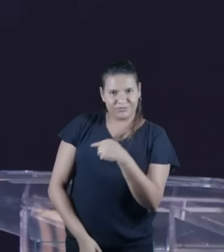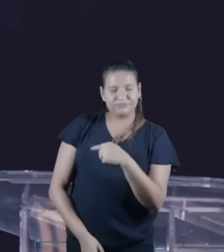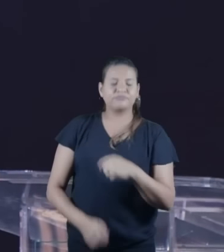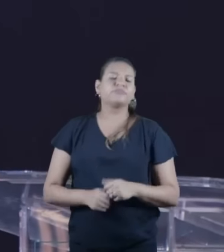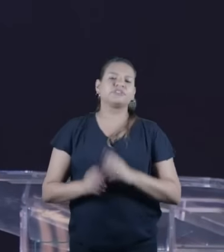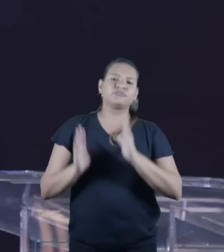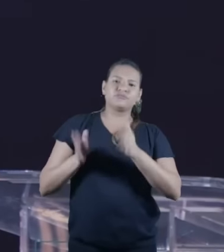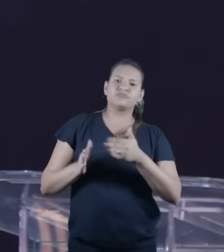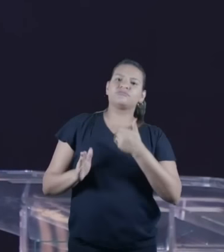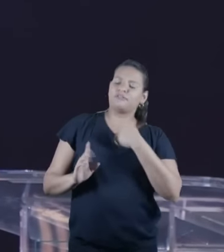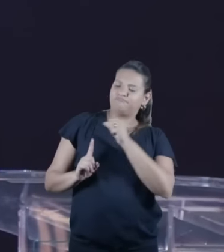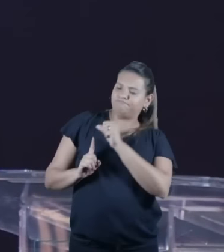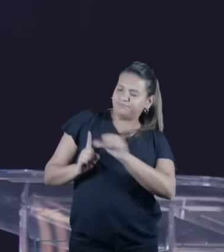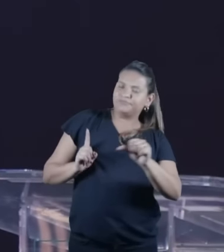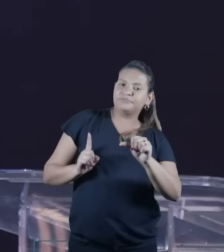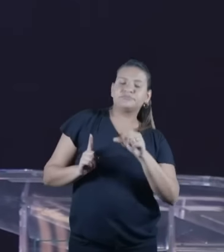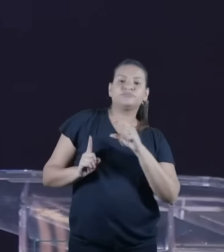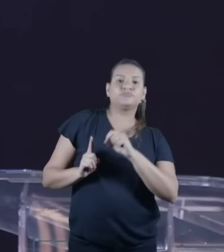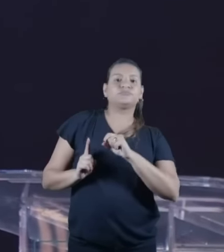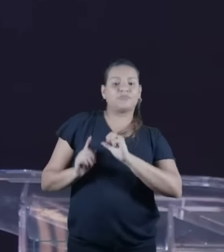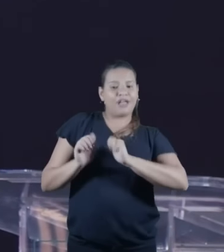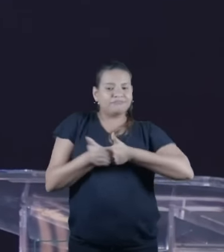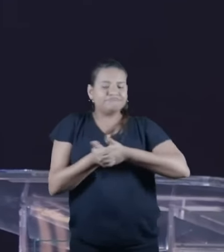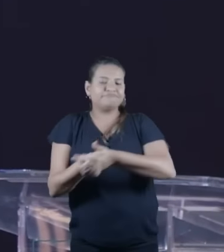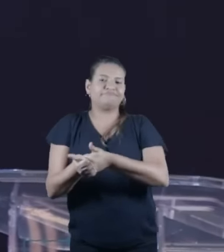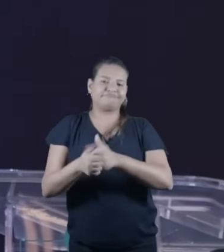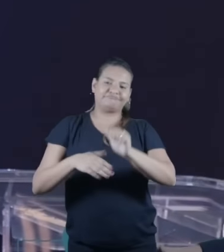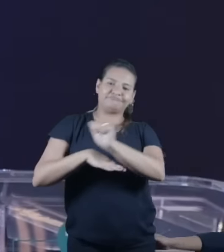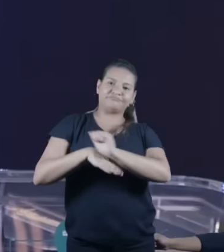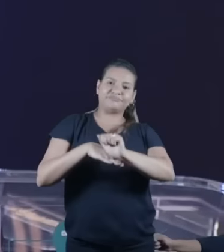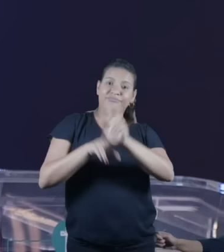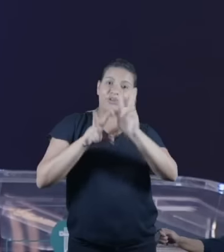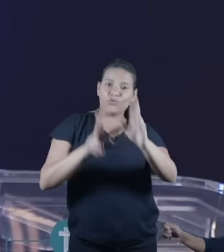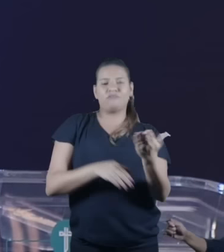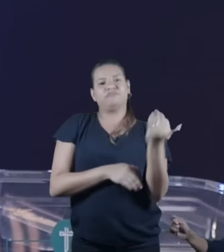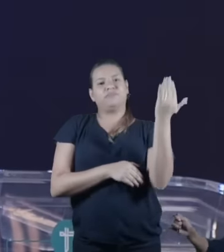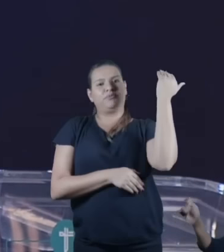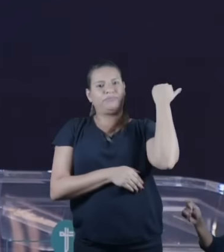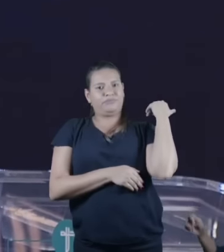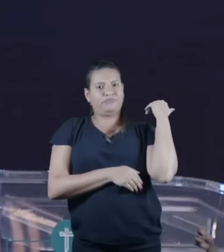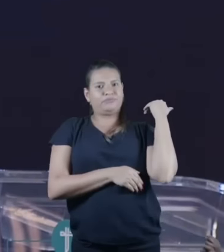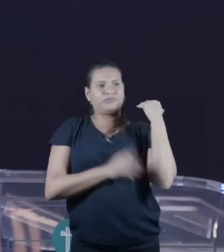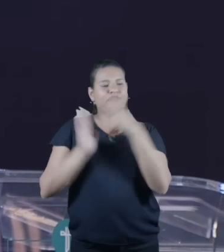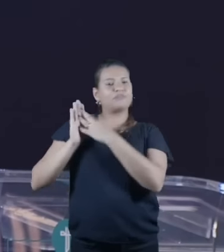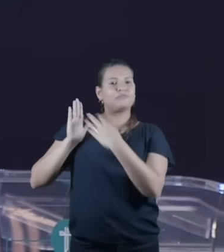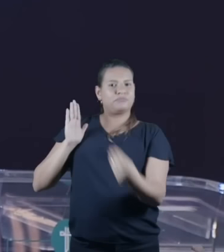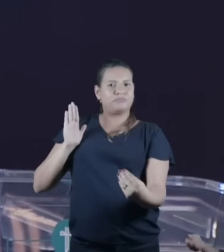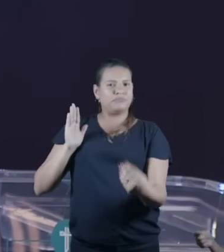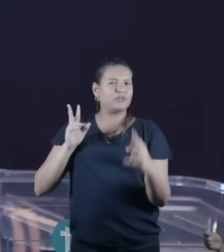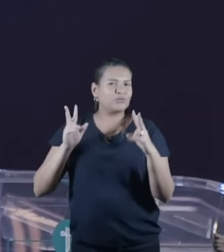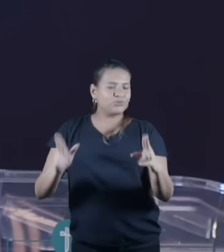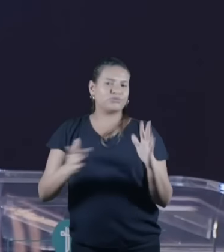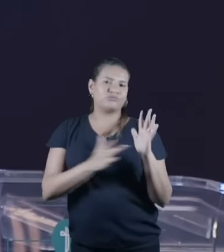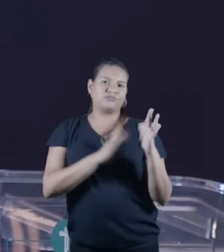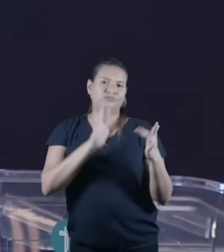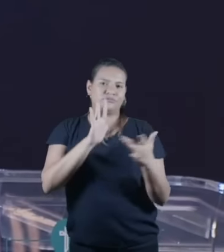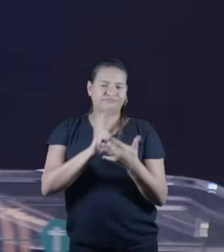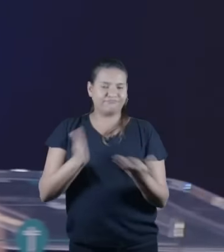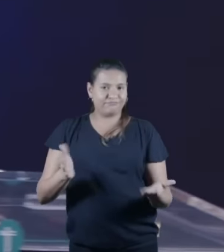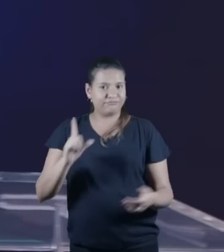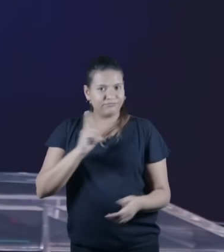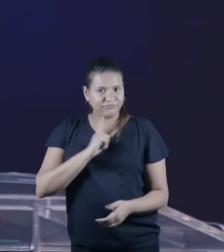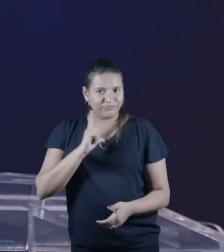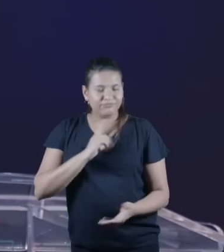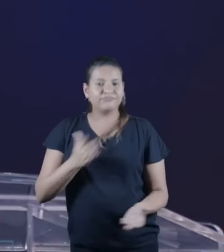anos atrás, como também Jesus, no caso, os pais de Jesus, Maria e José fizeram com ele. Então, a gente vê aqui